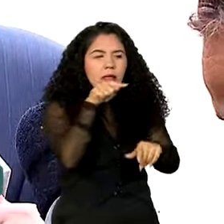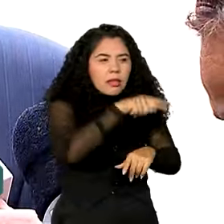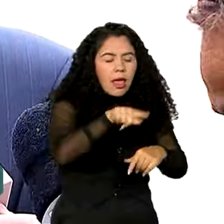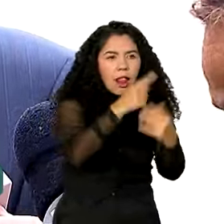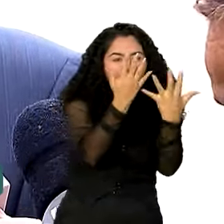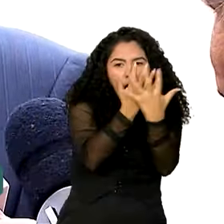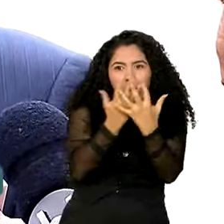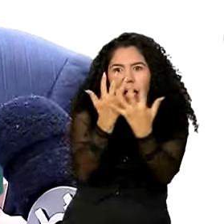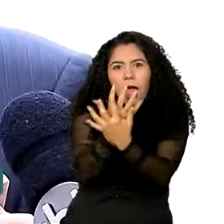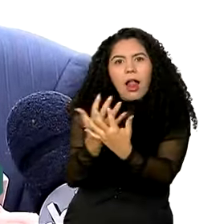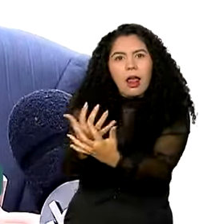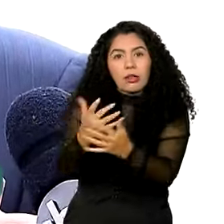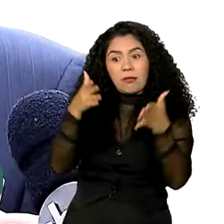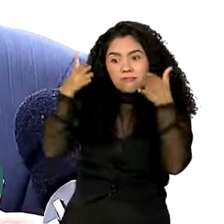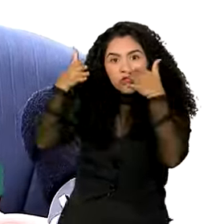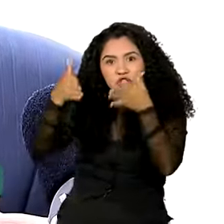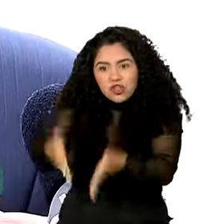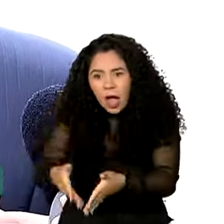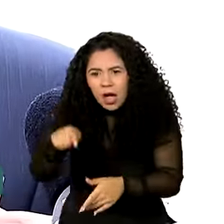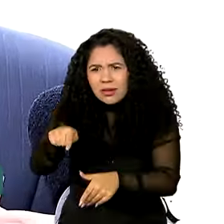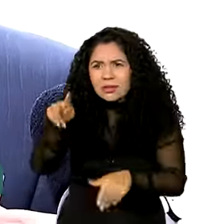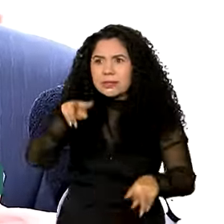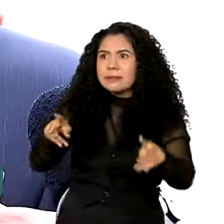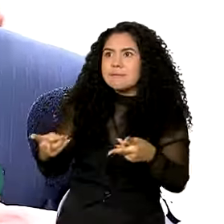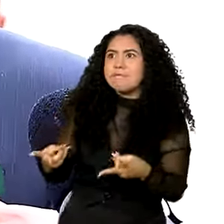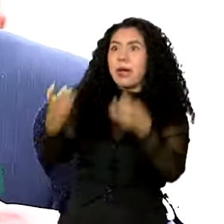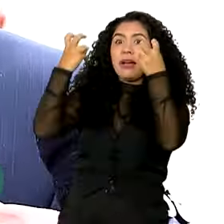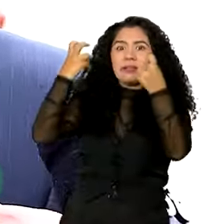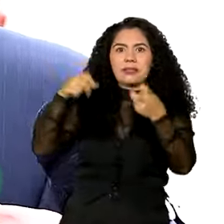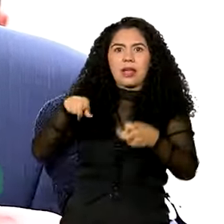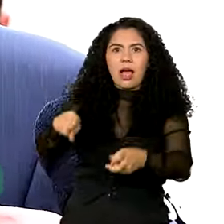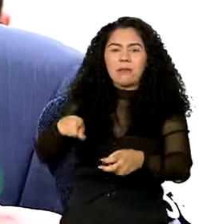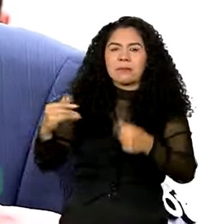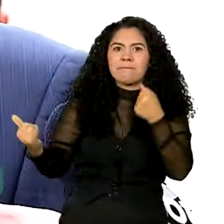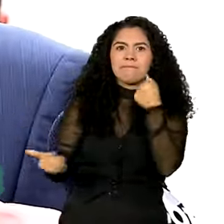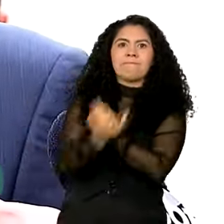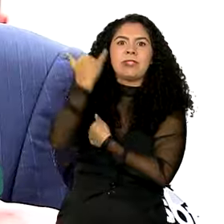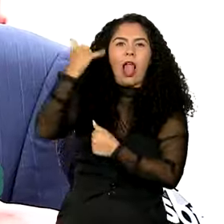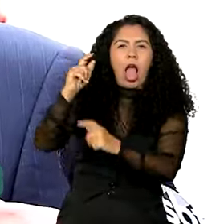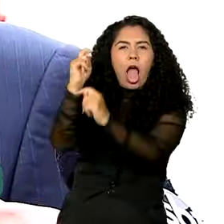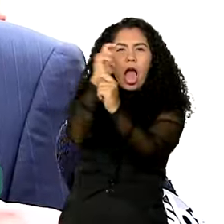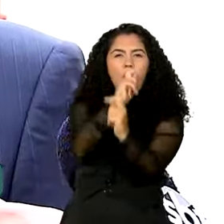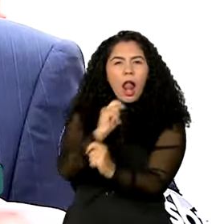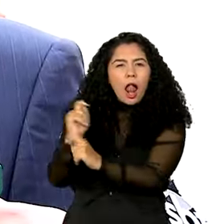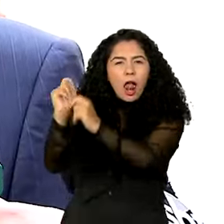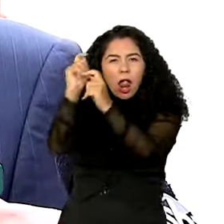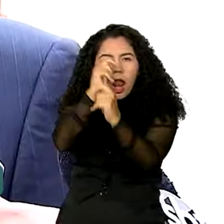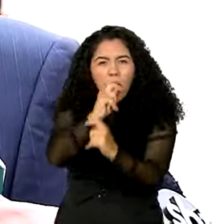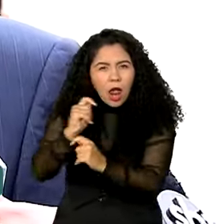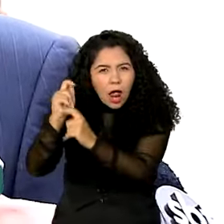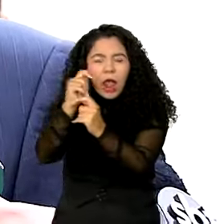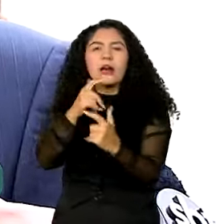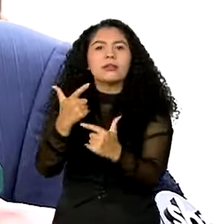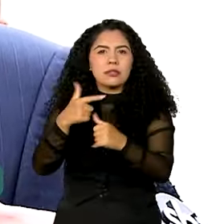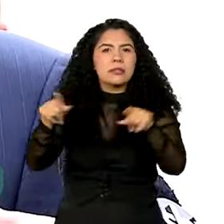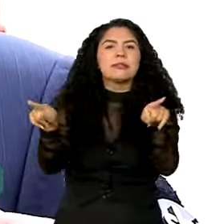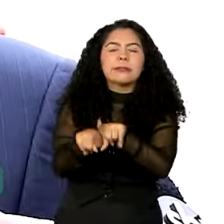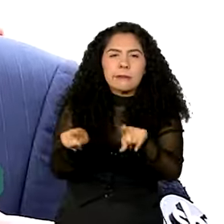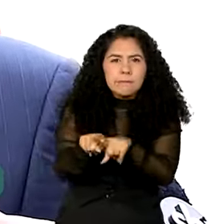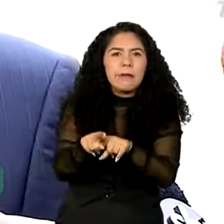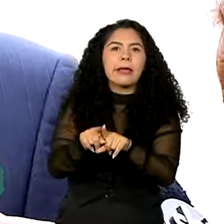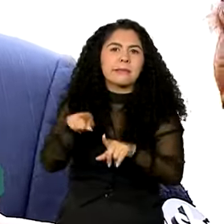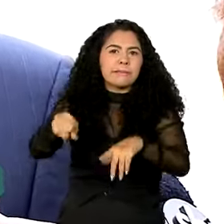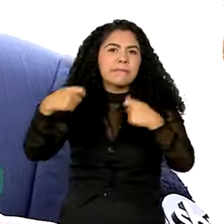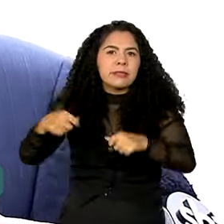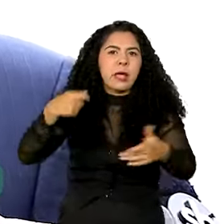ele chega no local de trabalho, ele verifica que aquilo ali era um engodo, que ele foi enganado. Muitas vezes, ele tem que